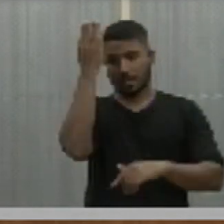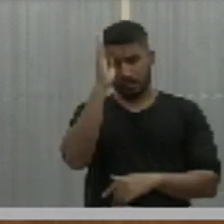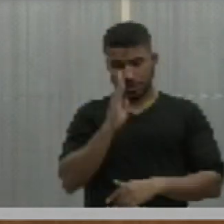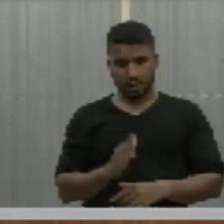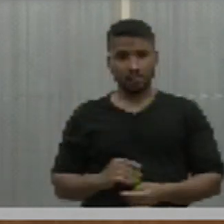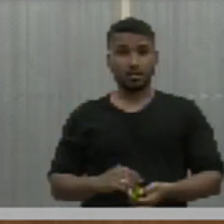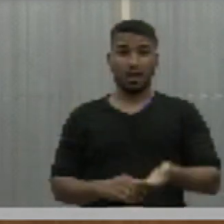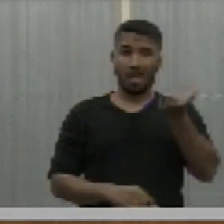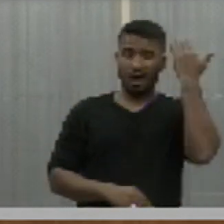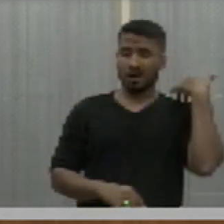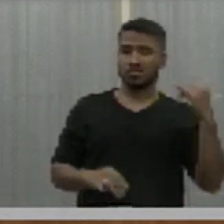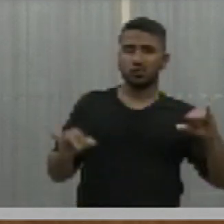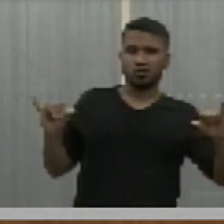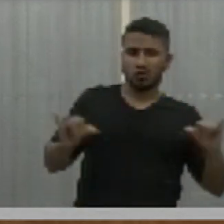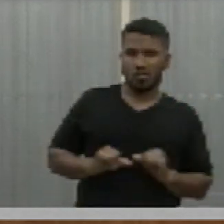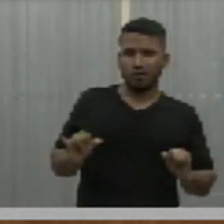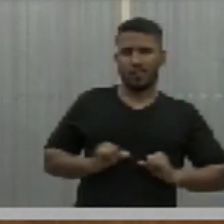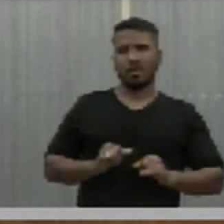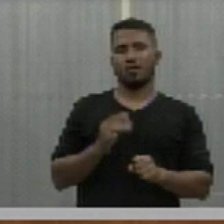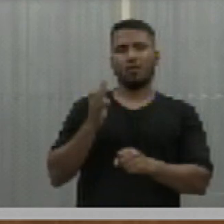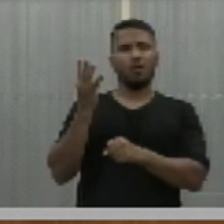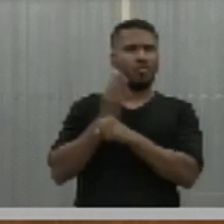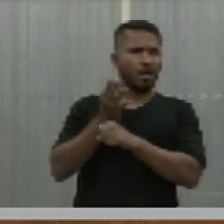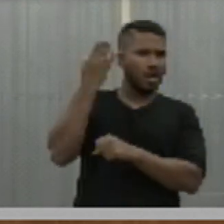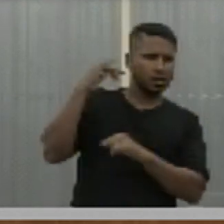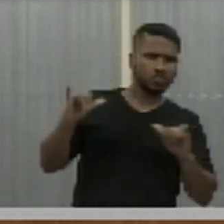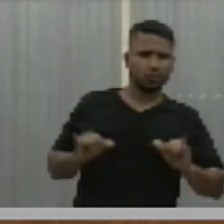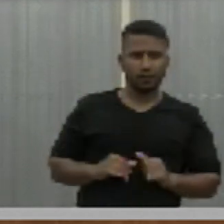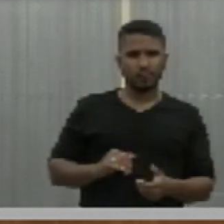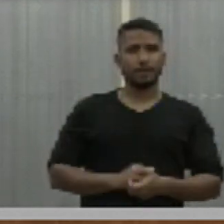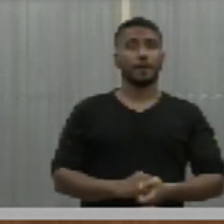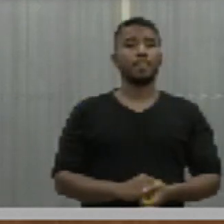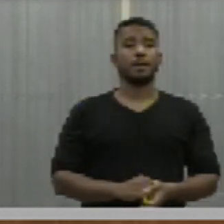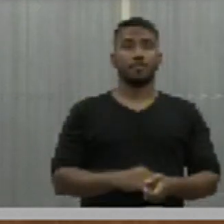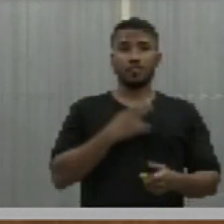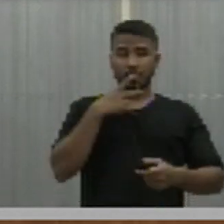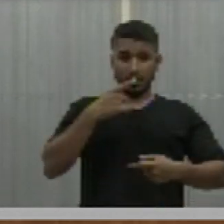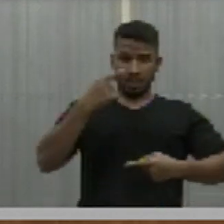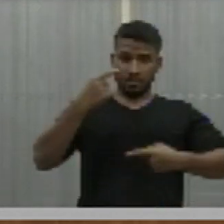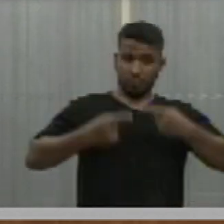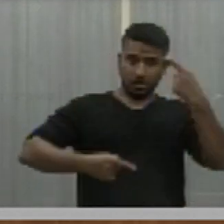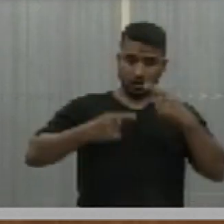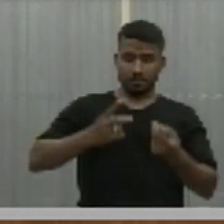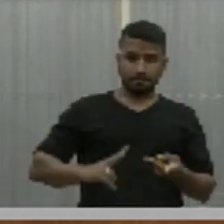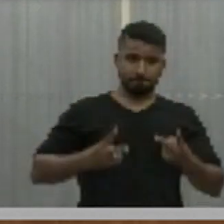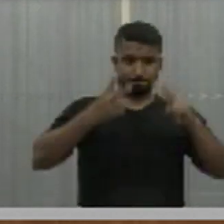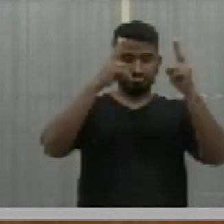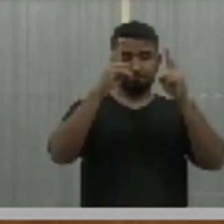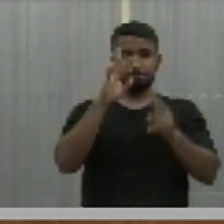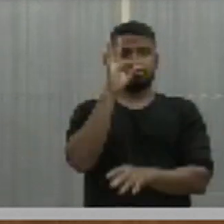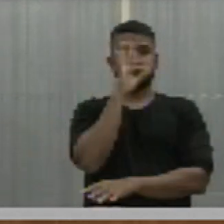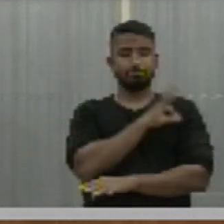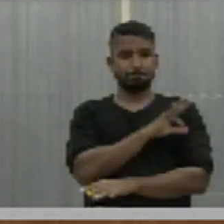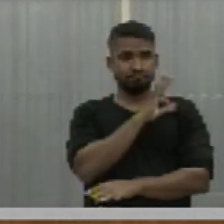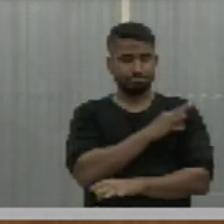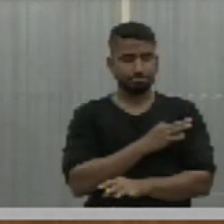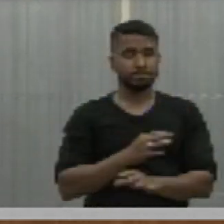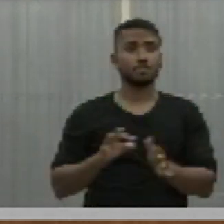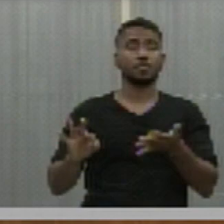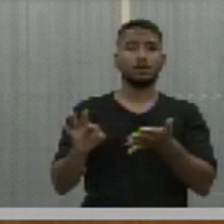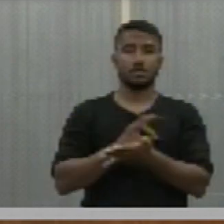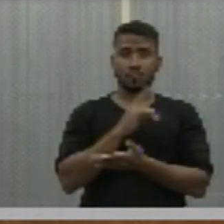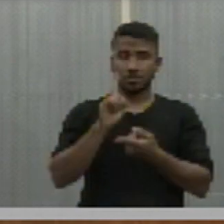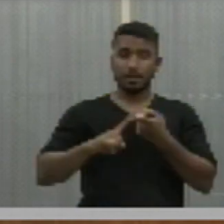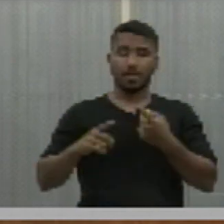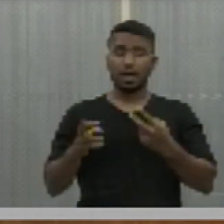enfraquecidos durante as últimas gestões, com destaque para a política de valorização do salário mínimo, a reglamentação